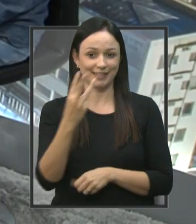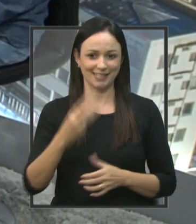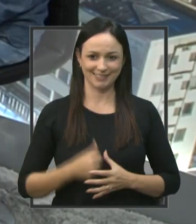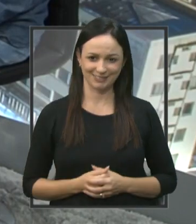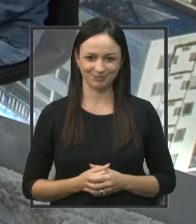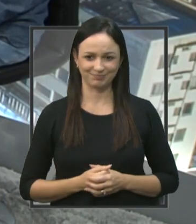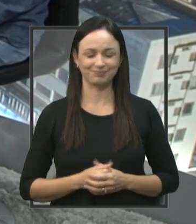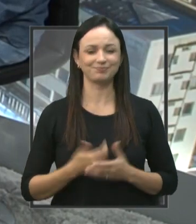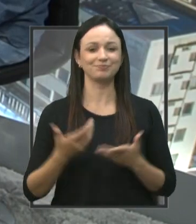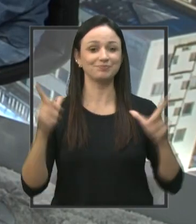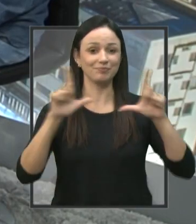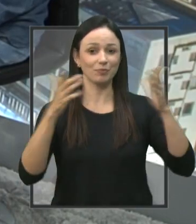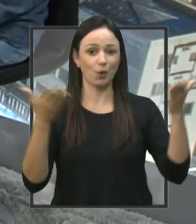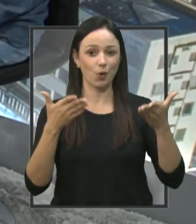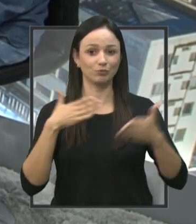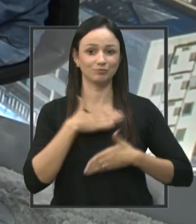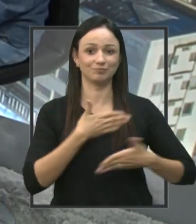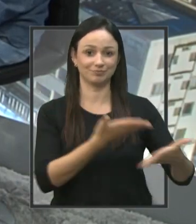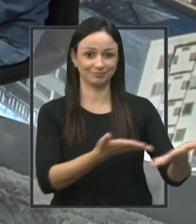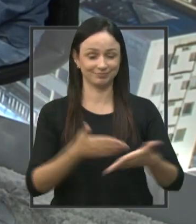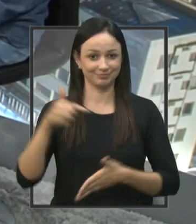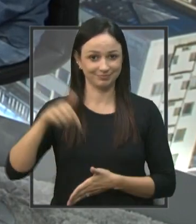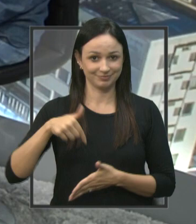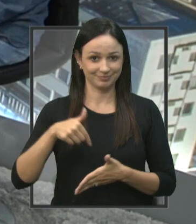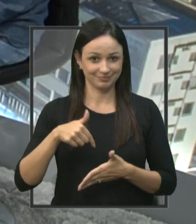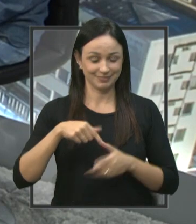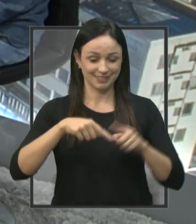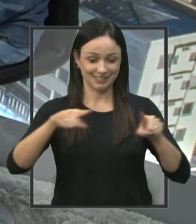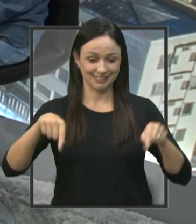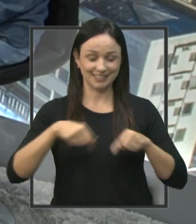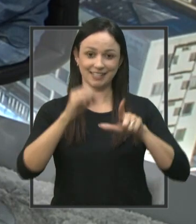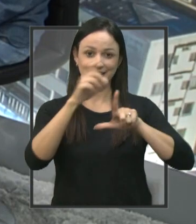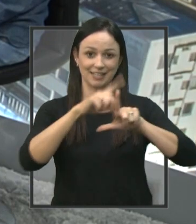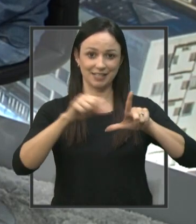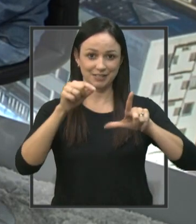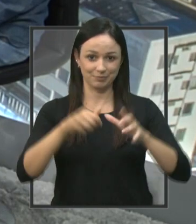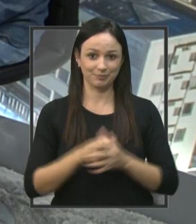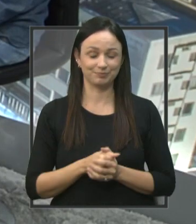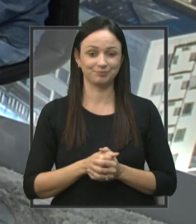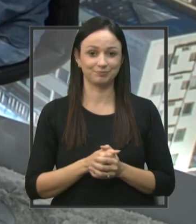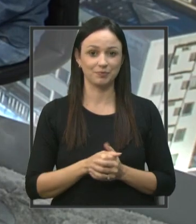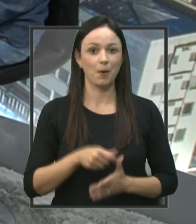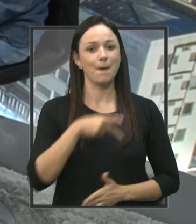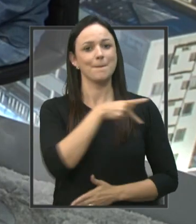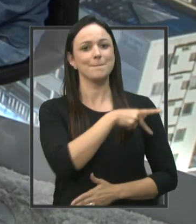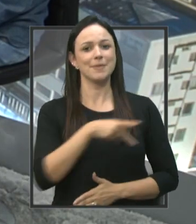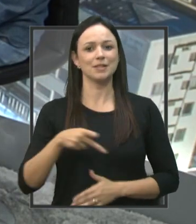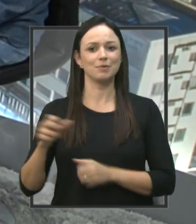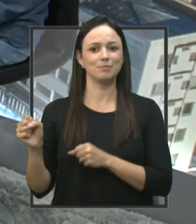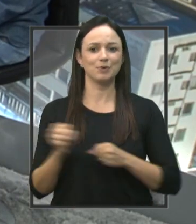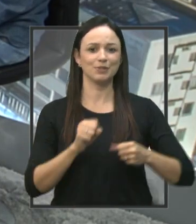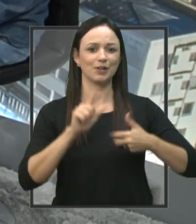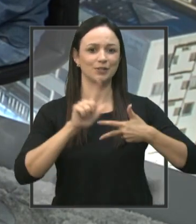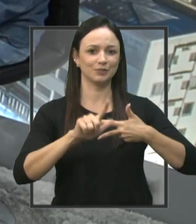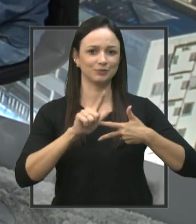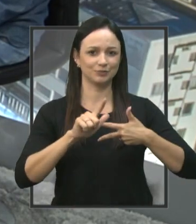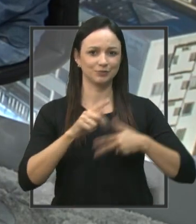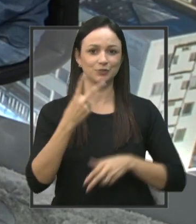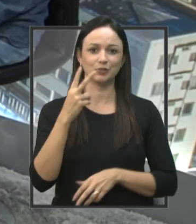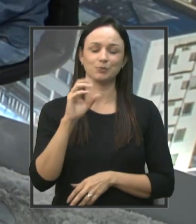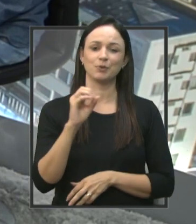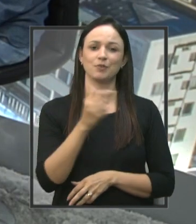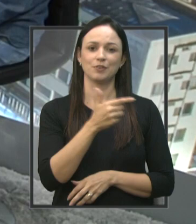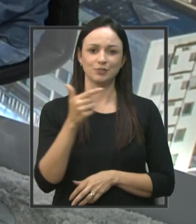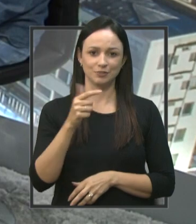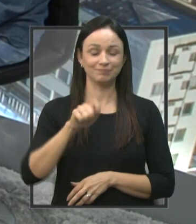E no programa de hoje eu tenho prazer em receber aqui no estúdio da TV Câmara o presidente do Poder Legislativo em 2022,